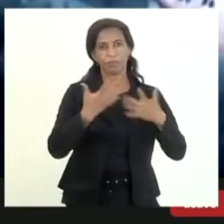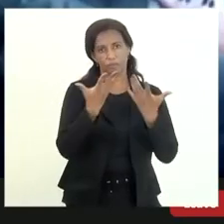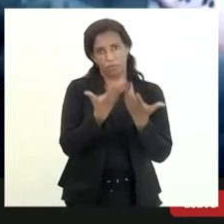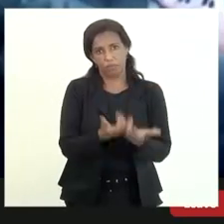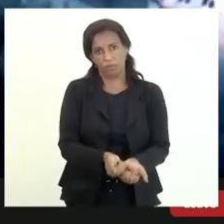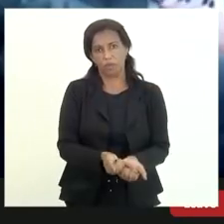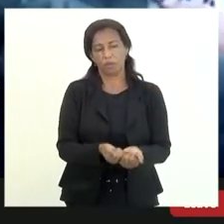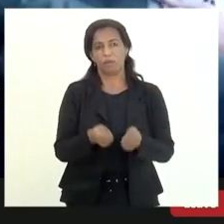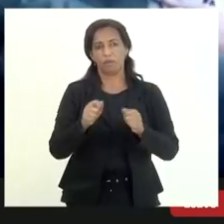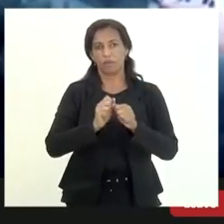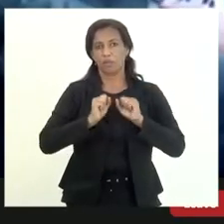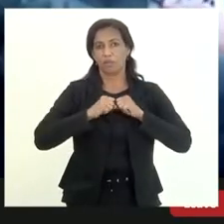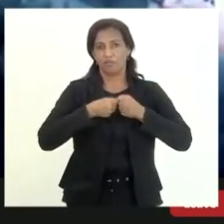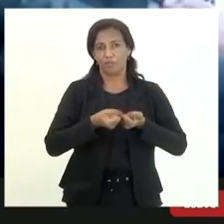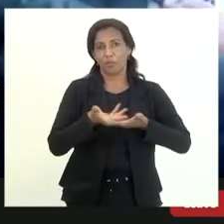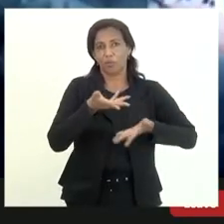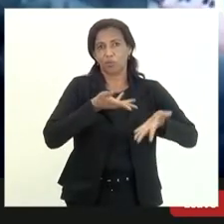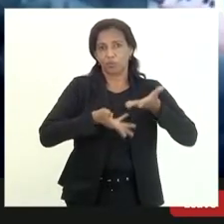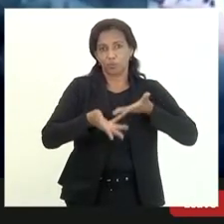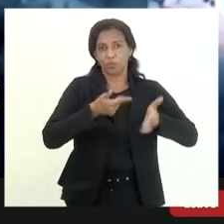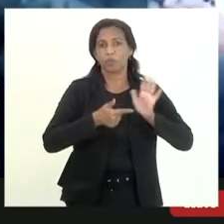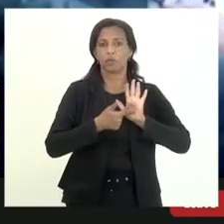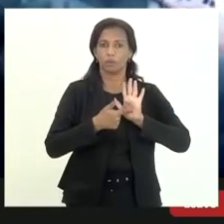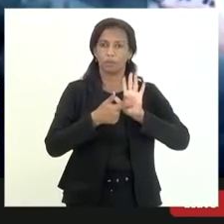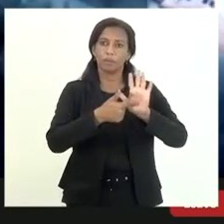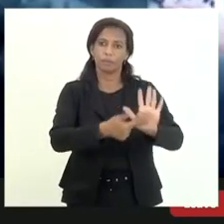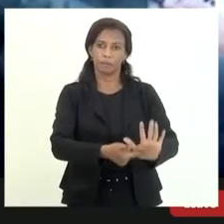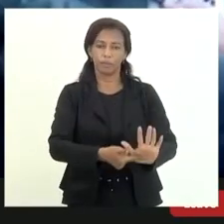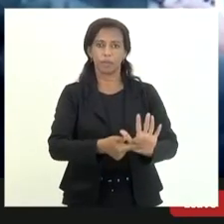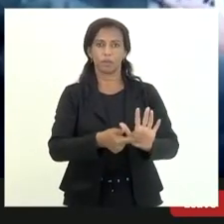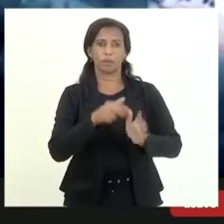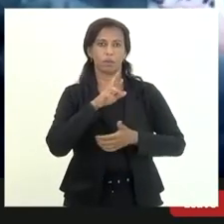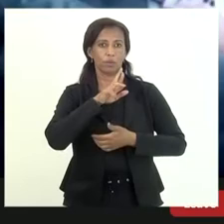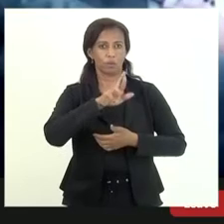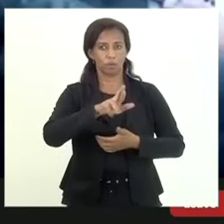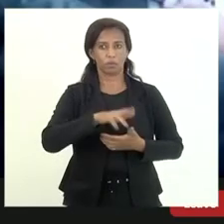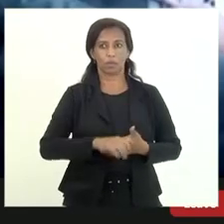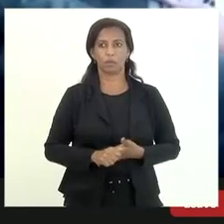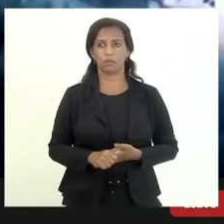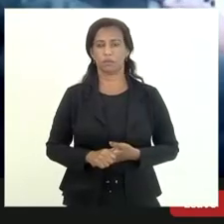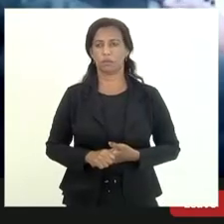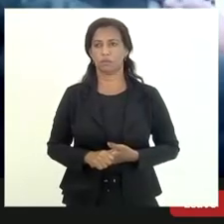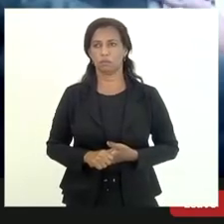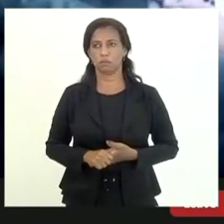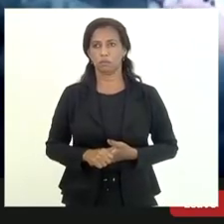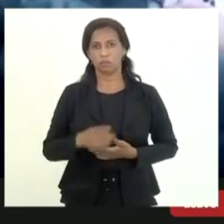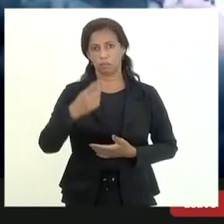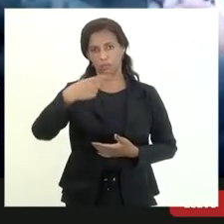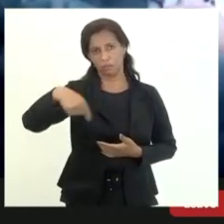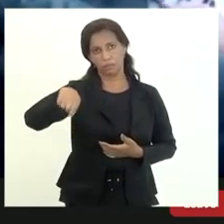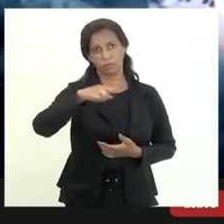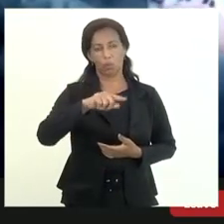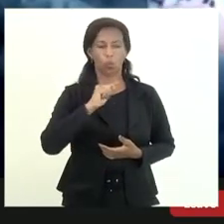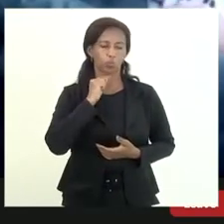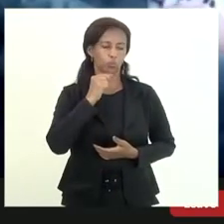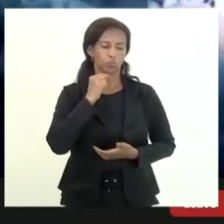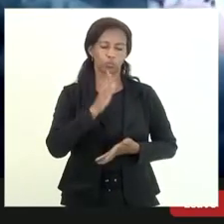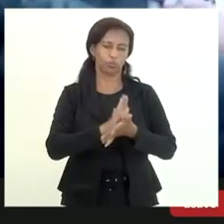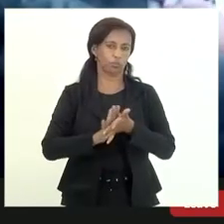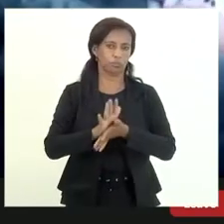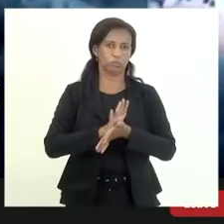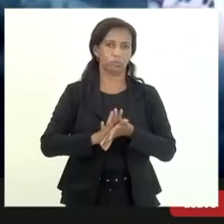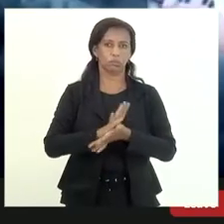fazer uma força tarefa e vamos apresentar um resultado para vocês sem dúvida alguma